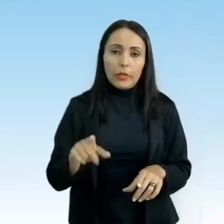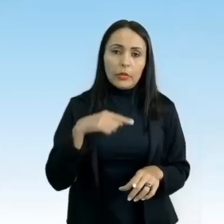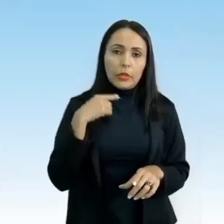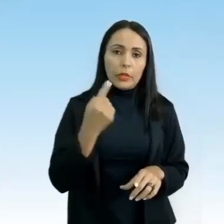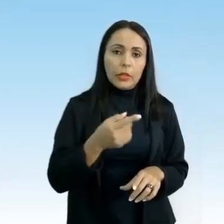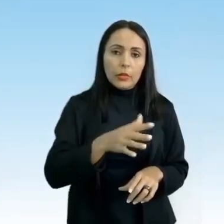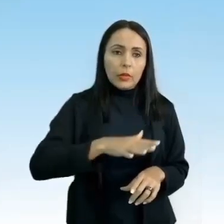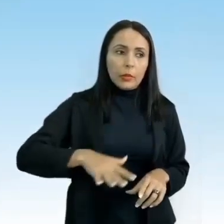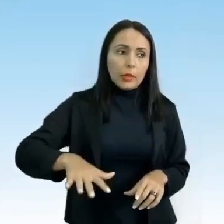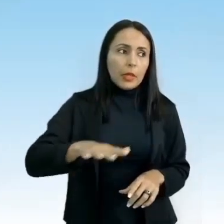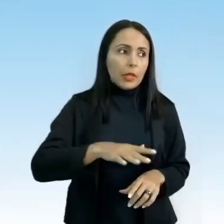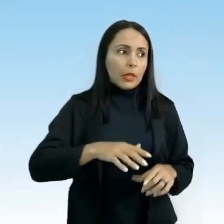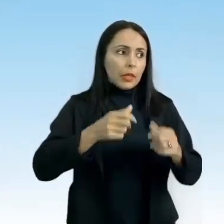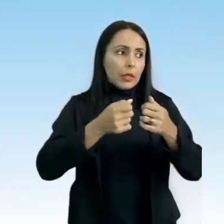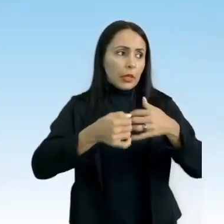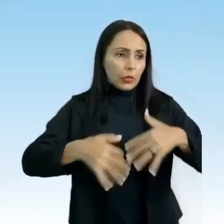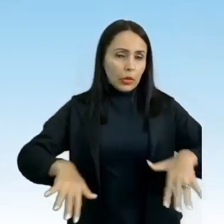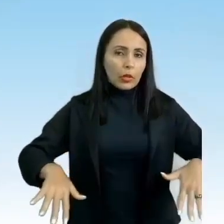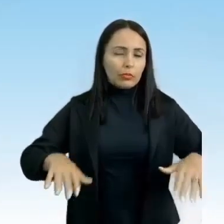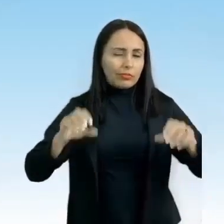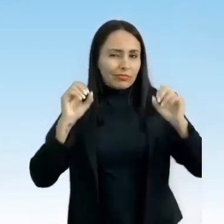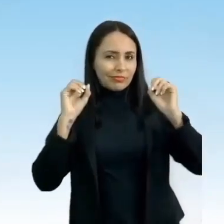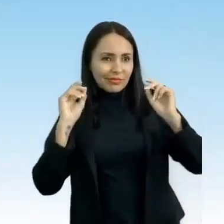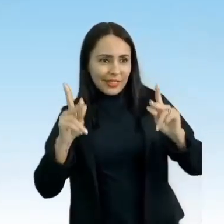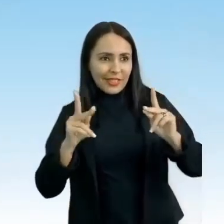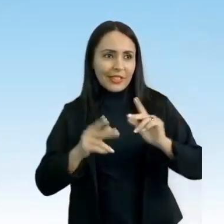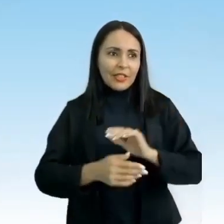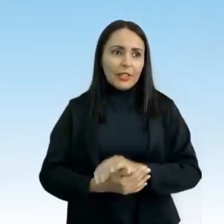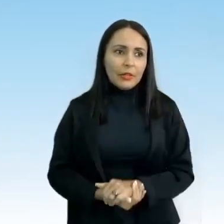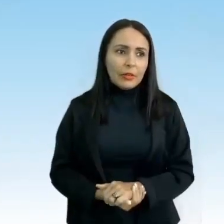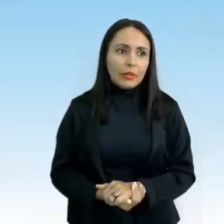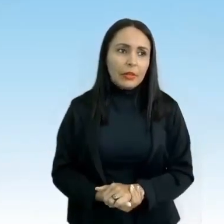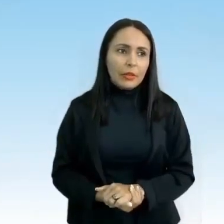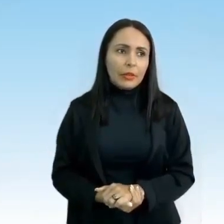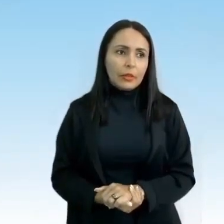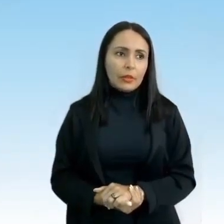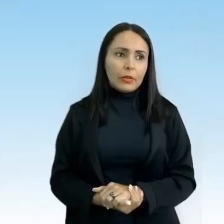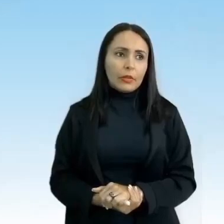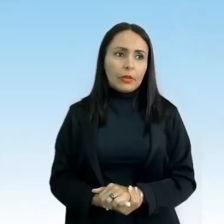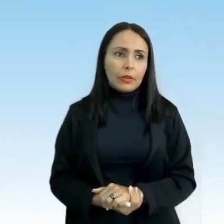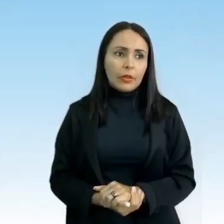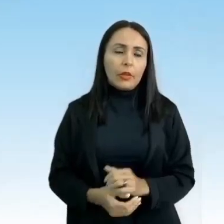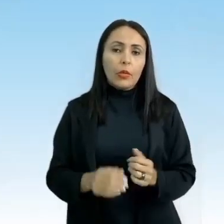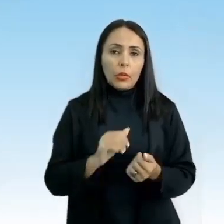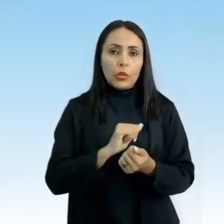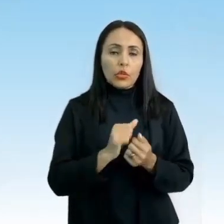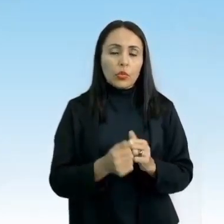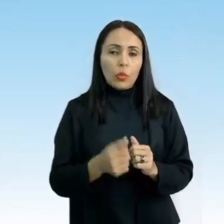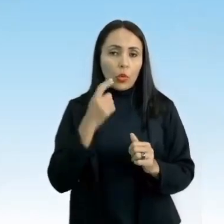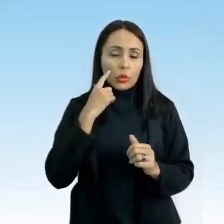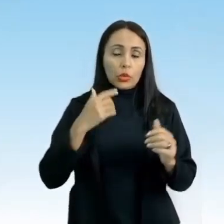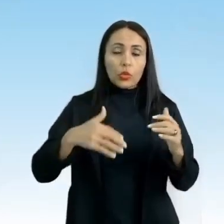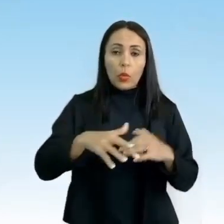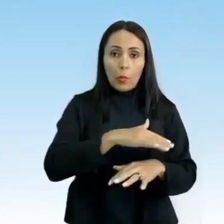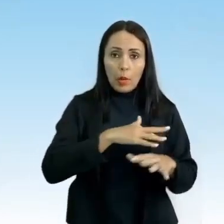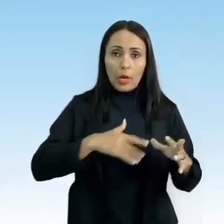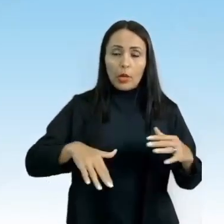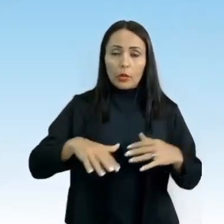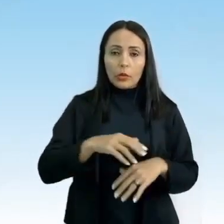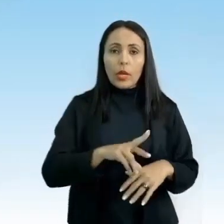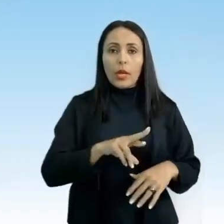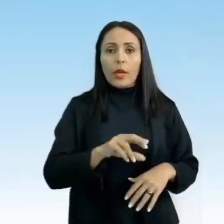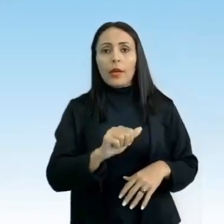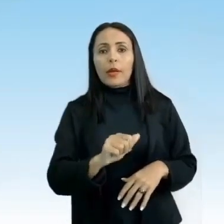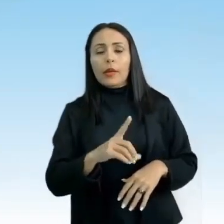natural, ok? Vamos lá seguir. E o esporte em radicais urbanos já tem